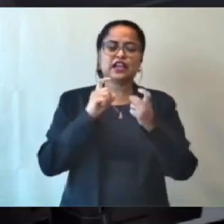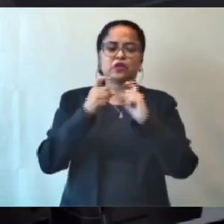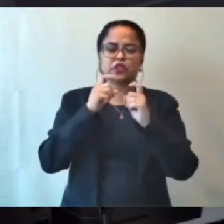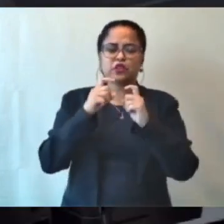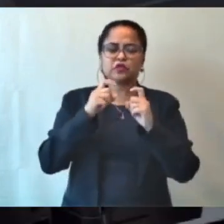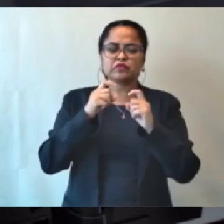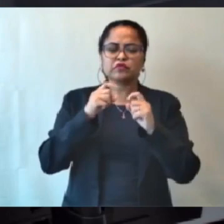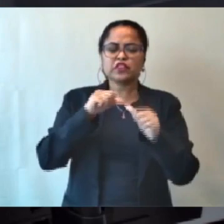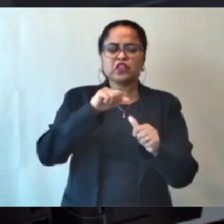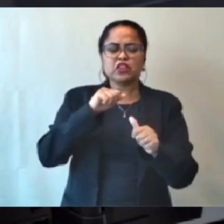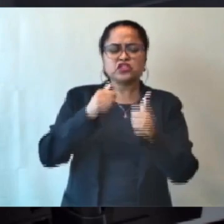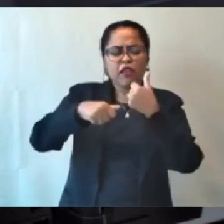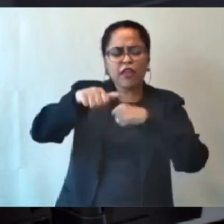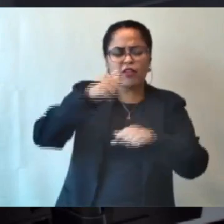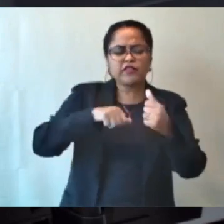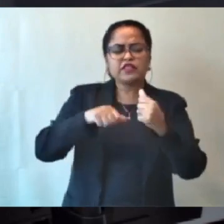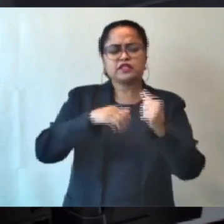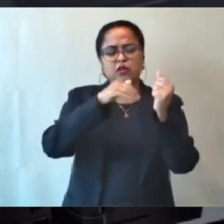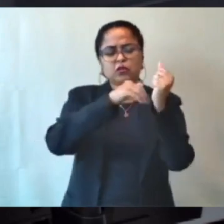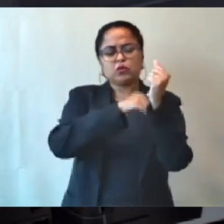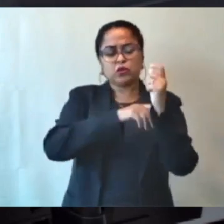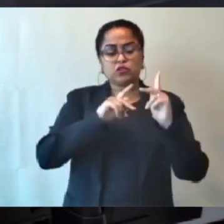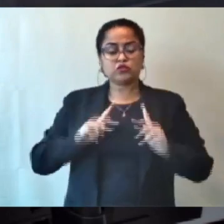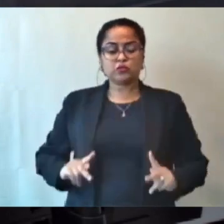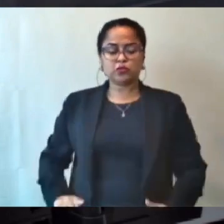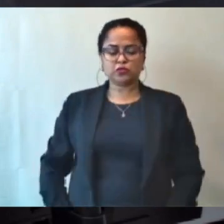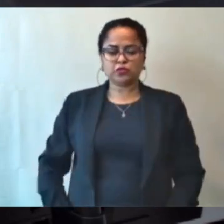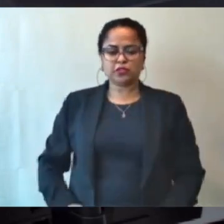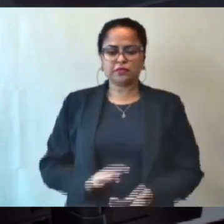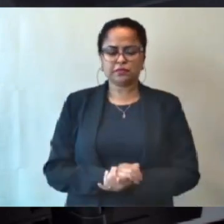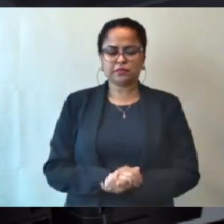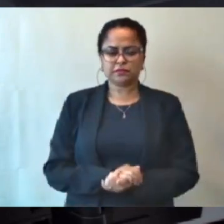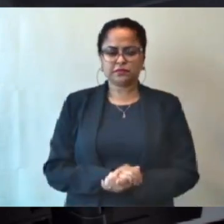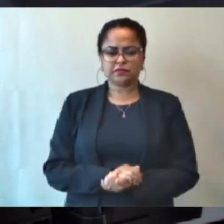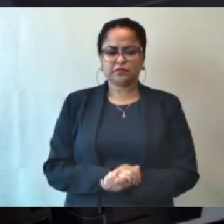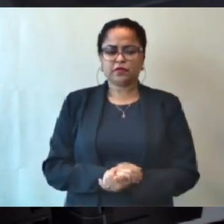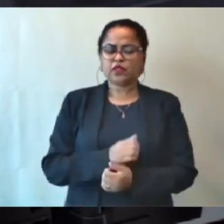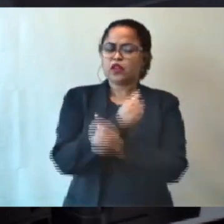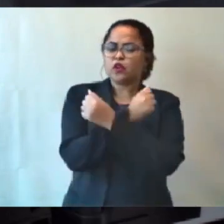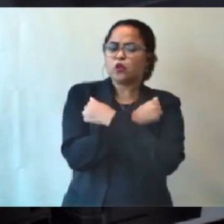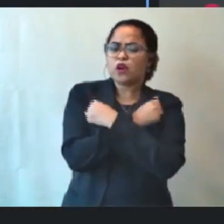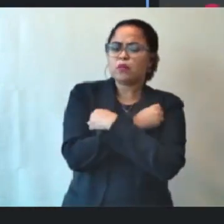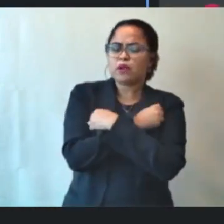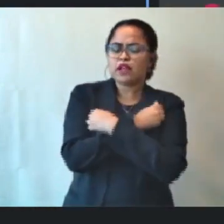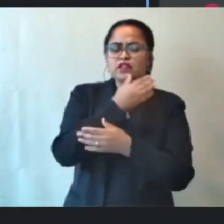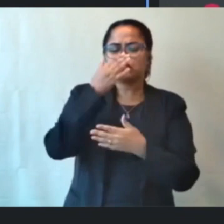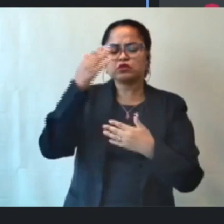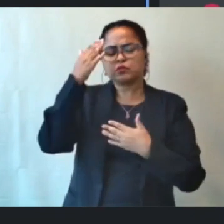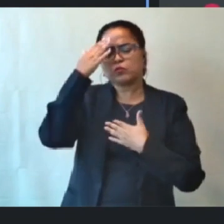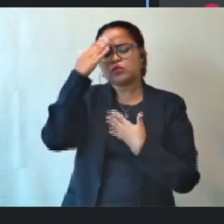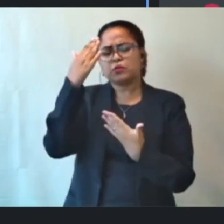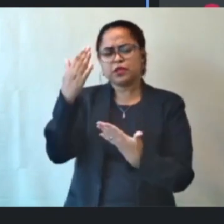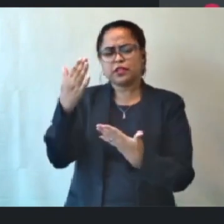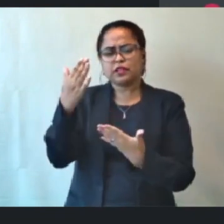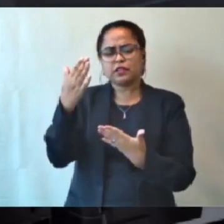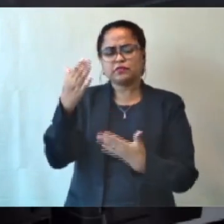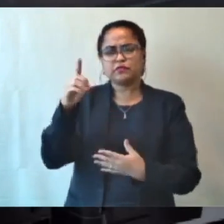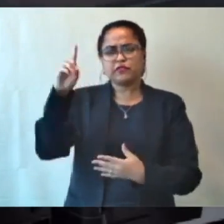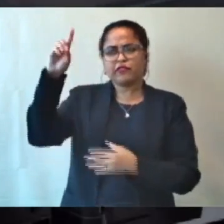de Posturas até semana, daqui a 15 dias. Obrigada, Reinaldo. Obrigado. Um beijo.